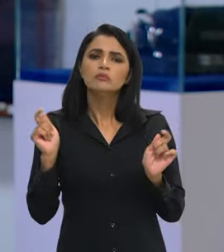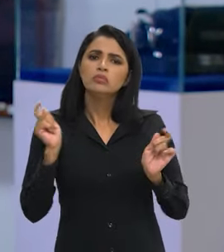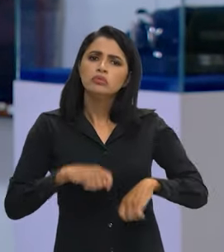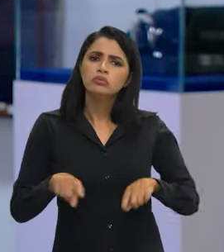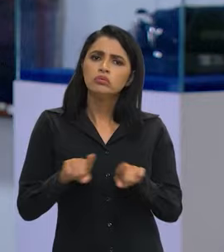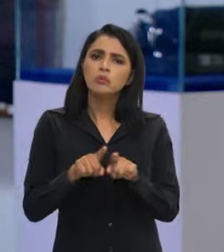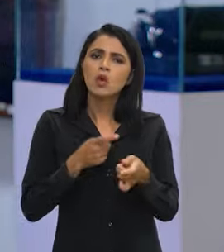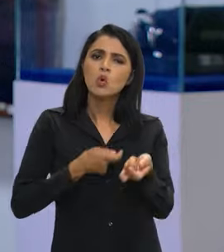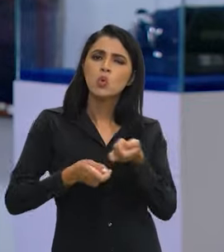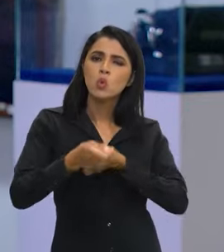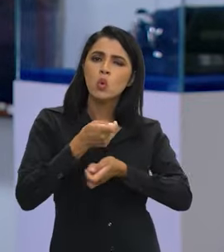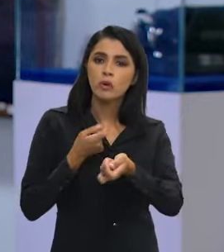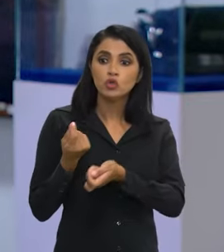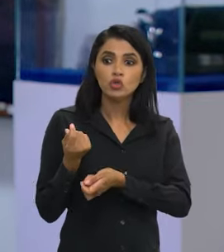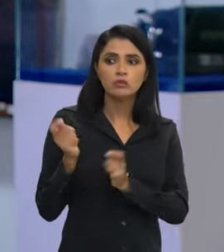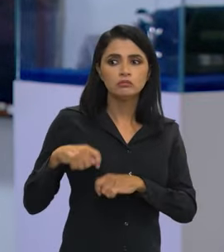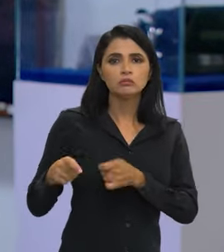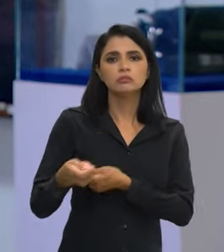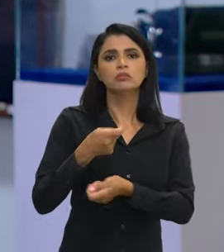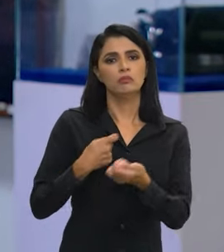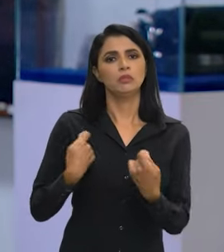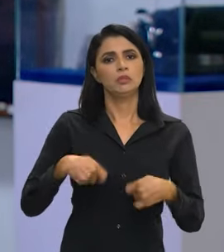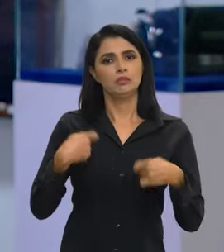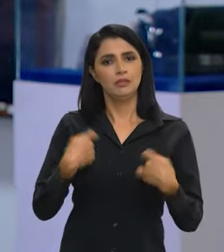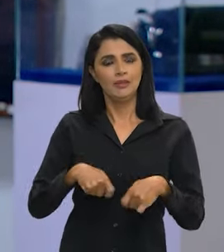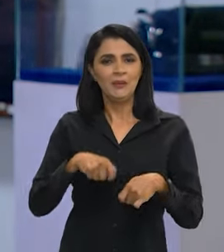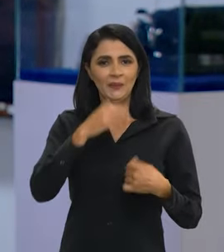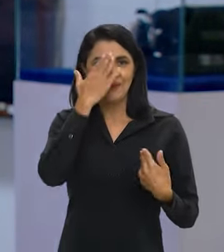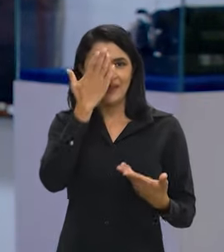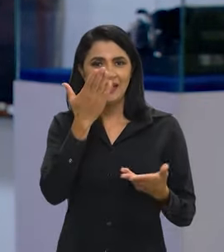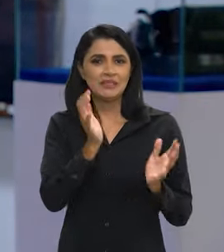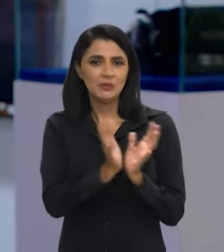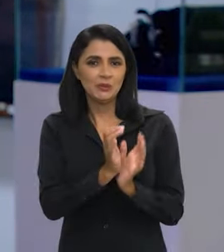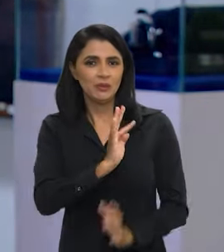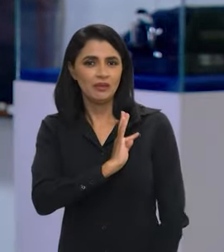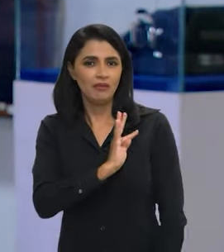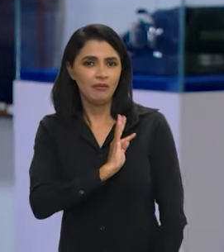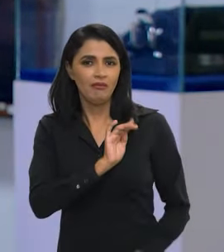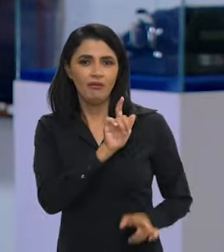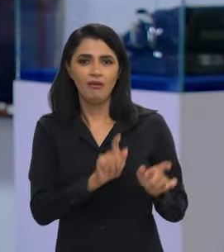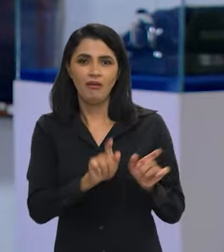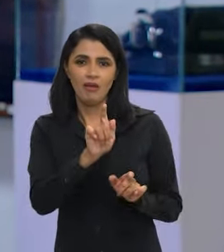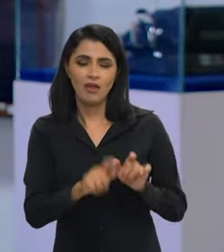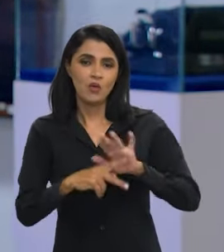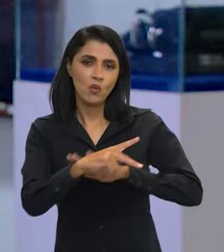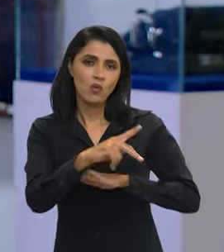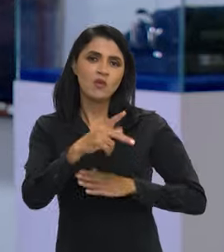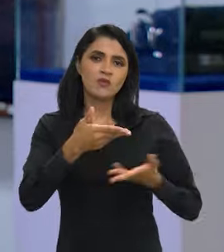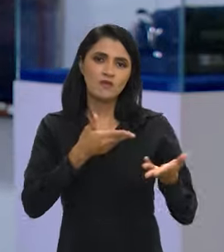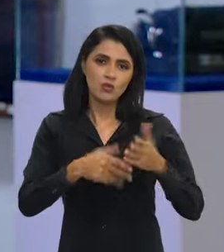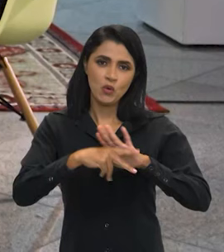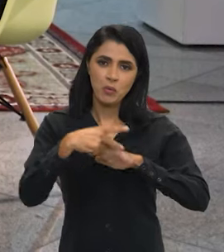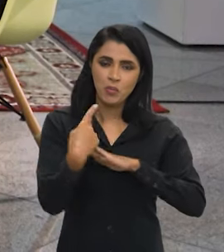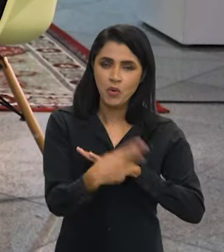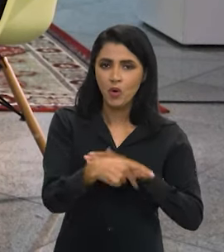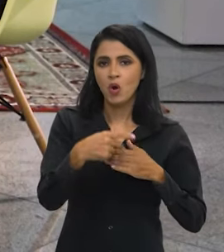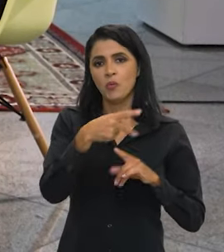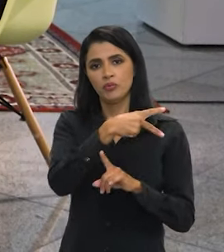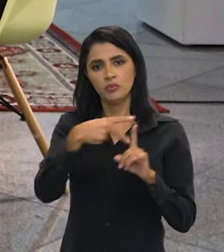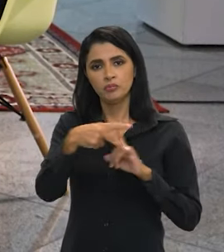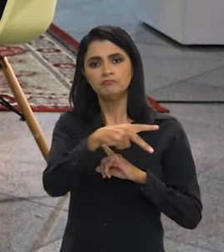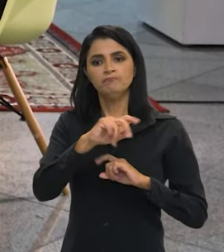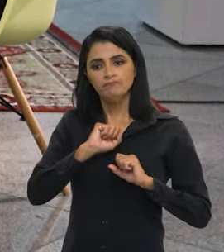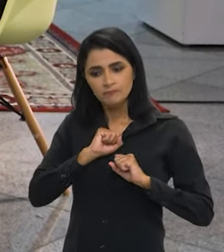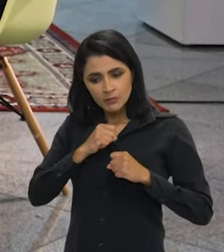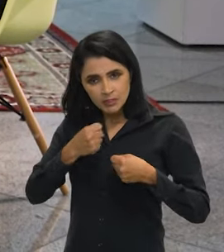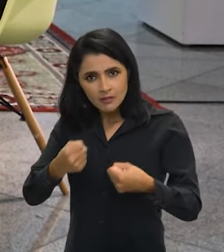sendo possível até economizar algum recurso. E isso, graças aos técnicos, graças à casa, os servidores da casa reagiram